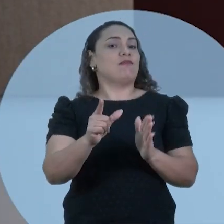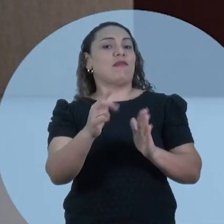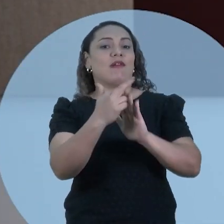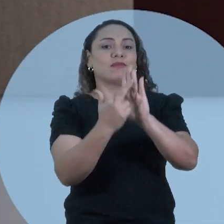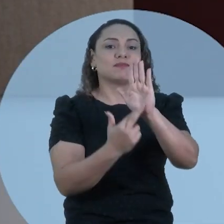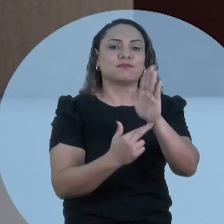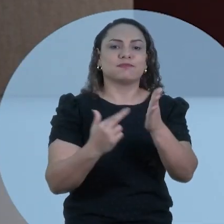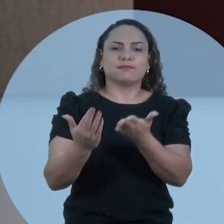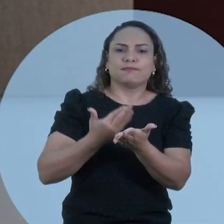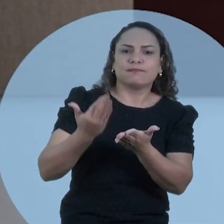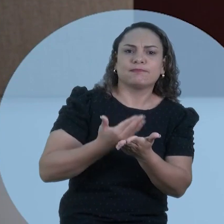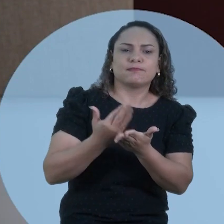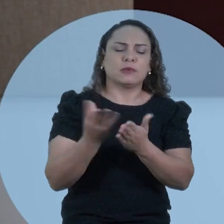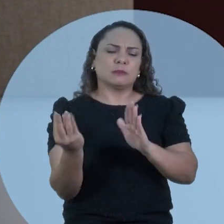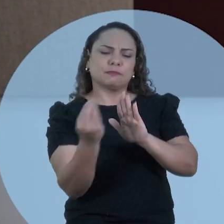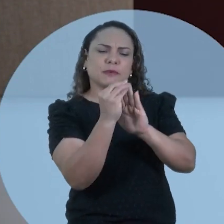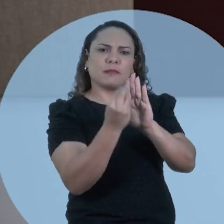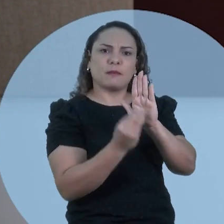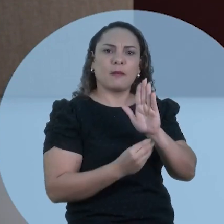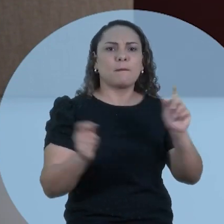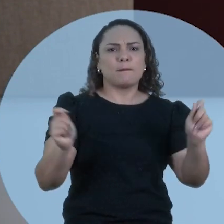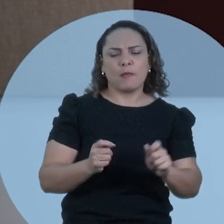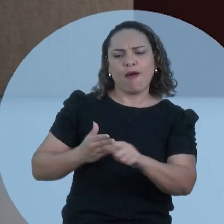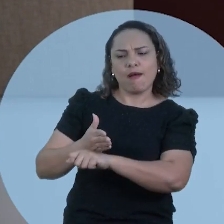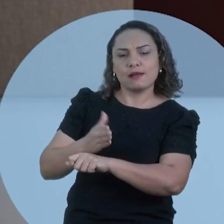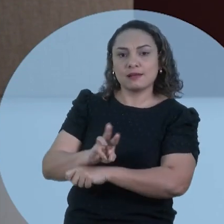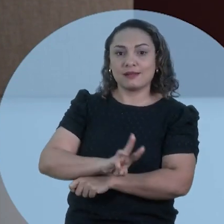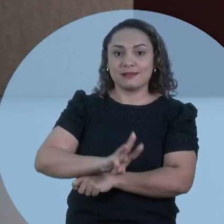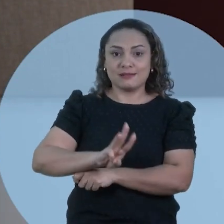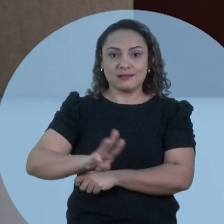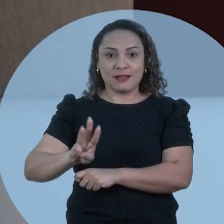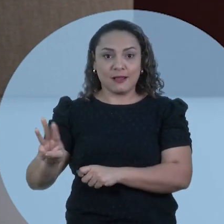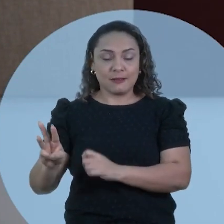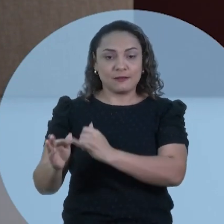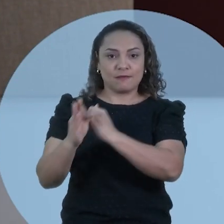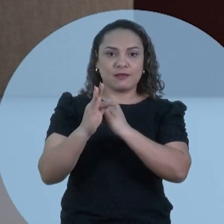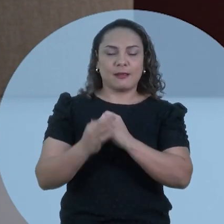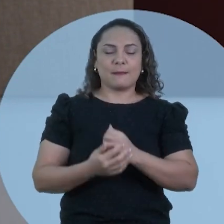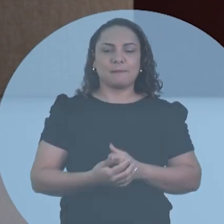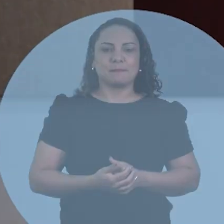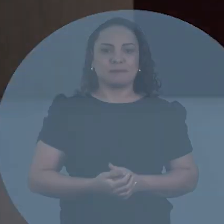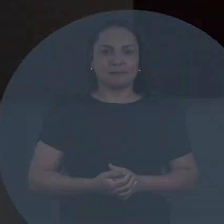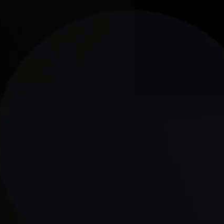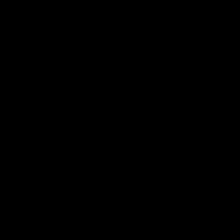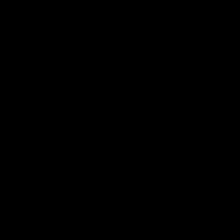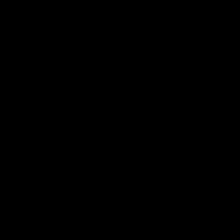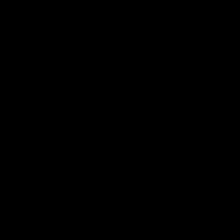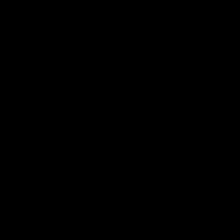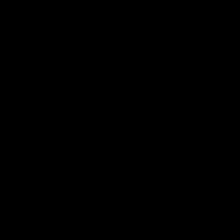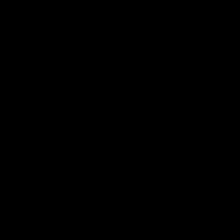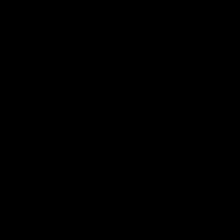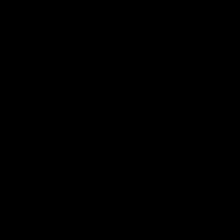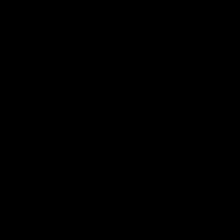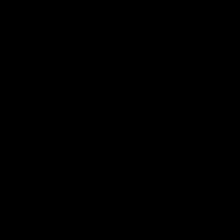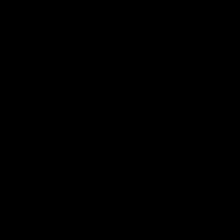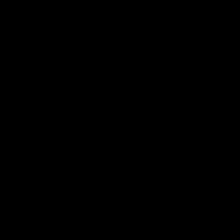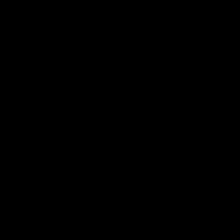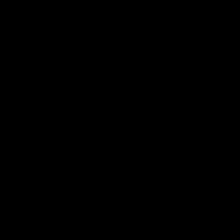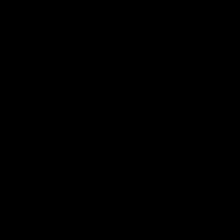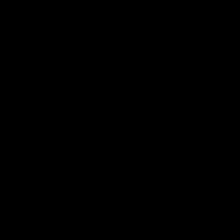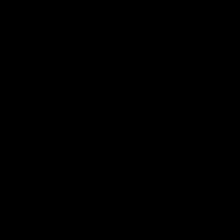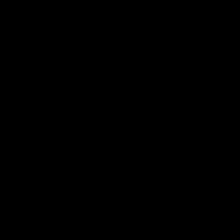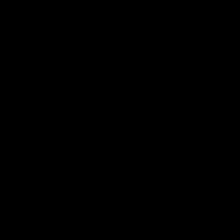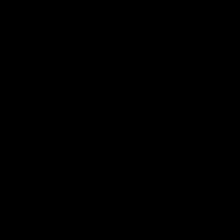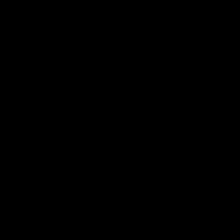legislações, manuais e relatórios de auditoria podem ser acessados por meio do site do IFCE. Legenda